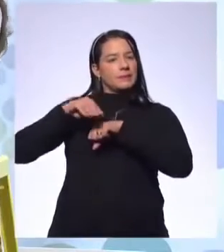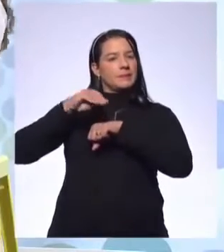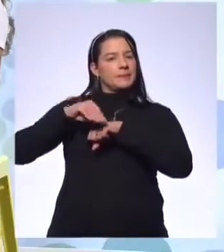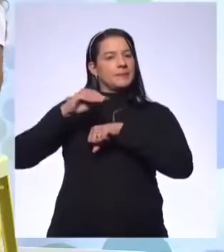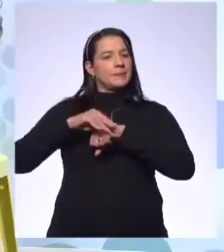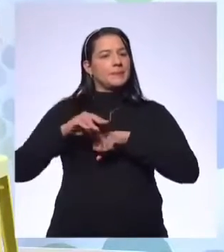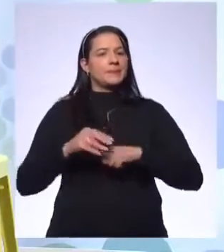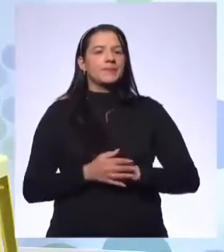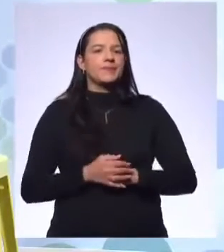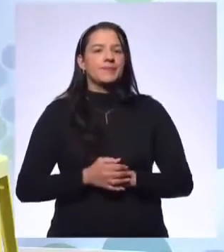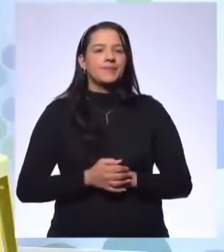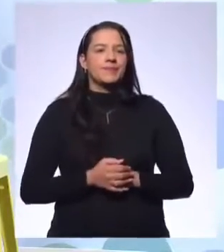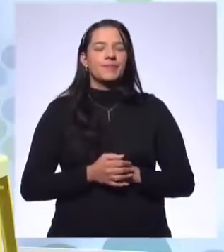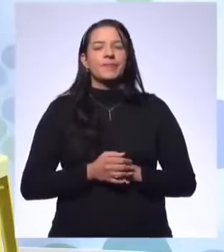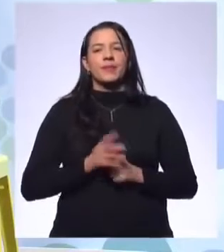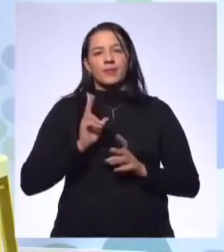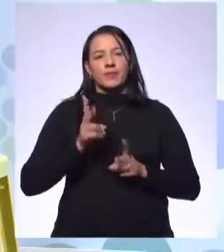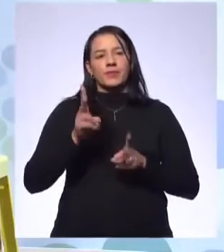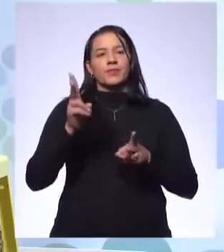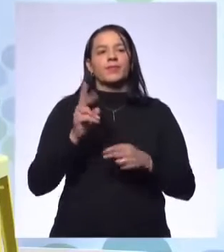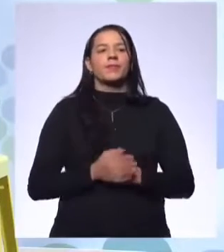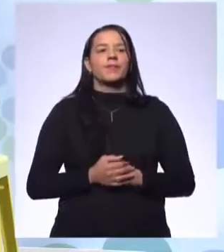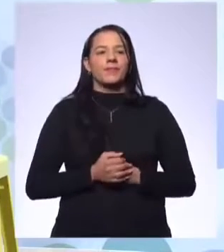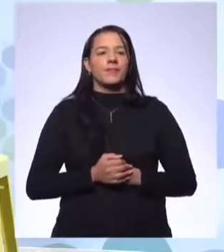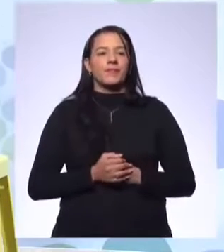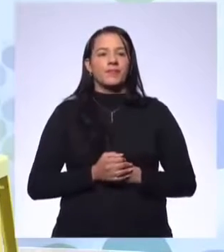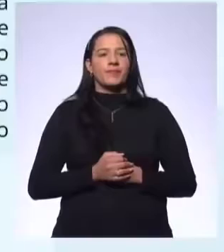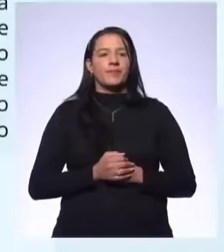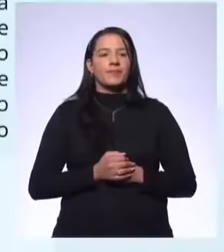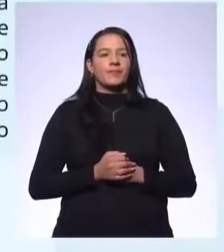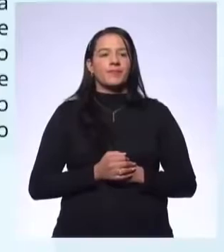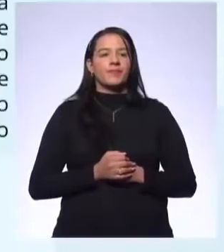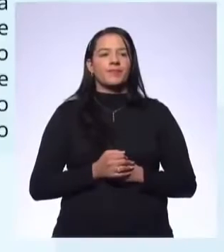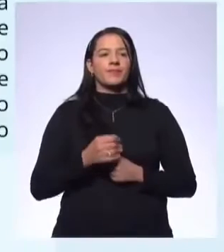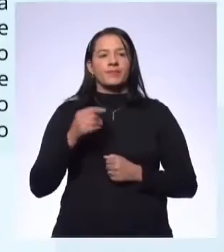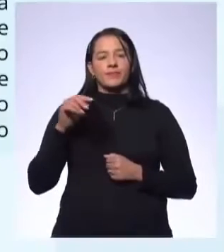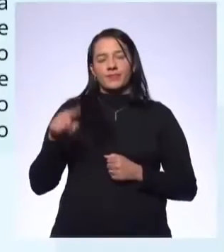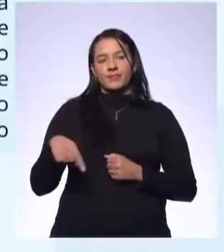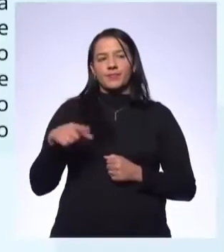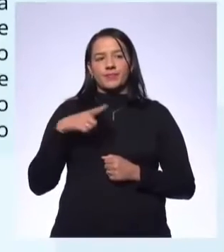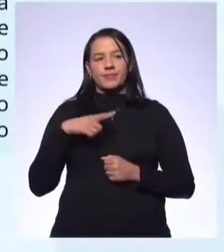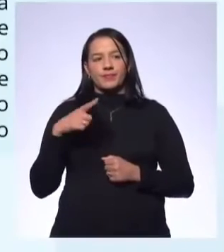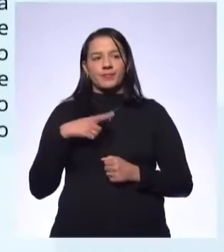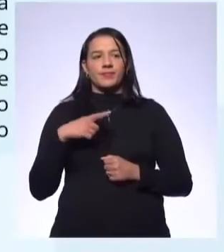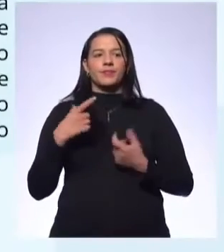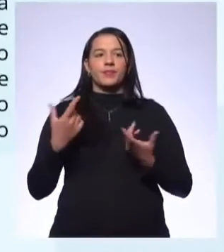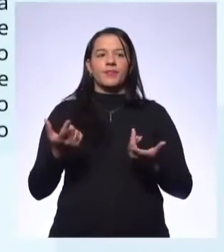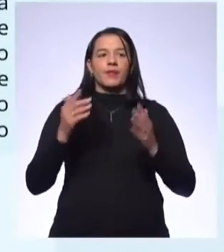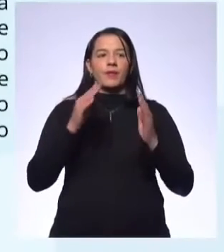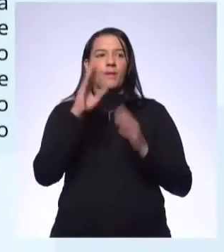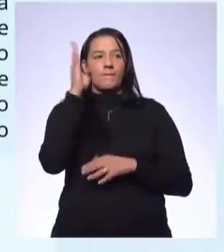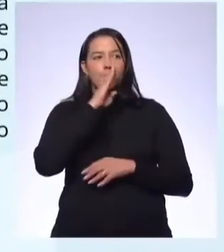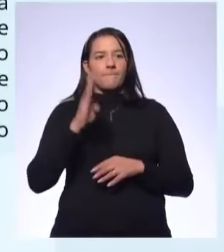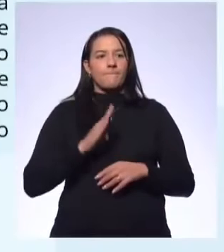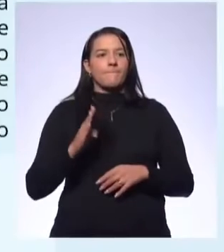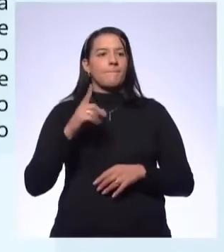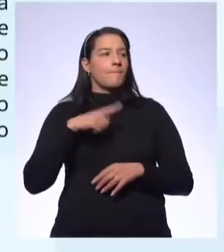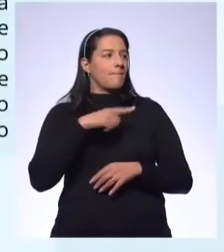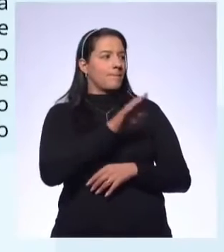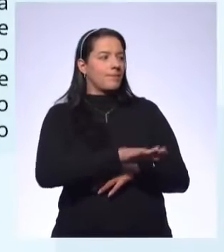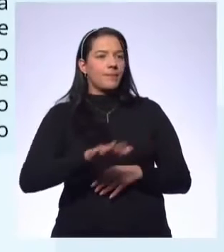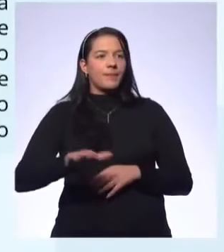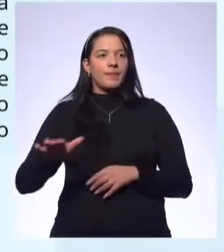só. Falei qual é. Continua, Tainha. Continua. Vamos lá. Nos rincões do Brasil, as crianças simplesmente